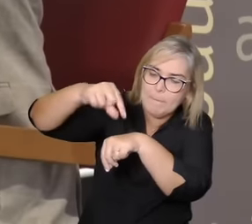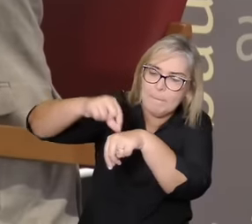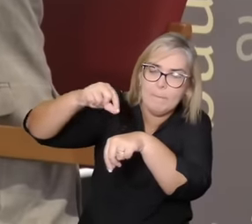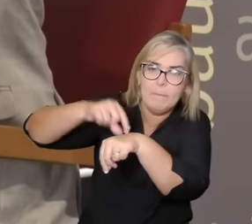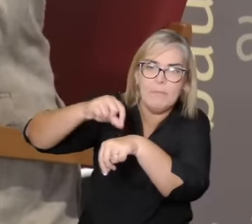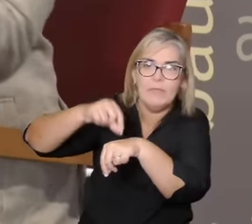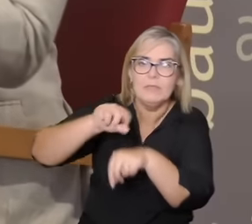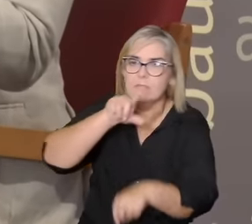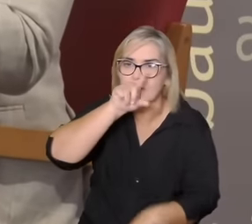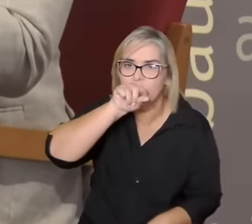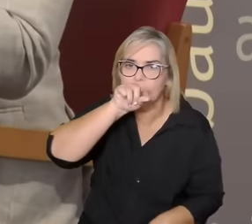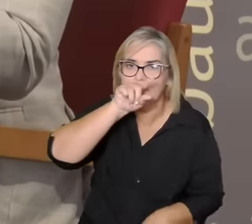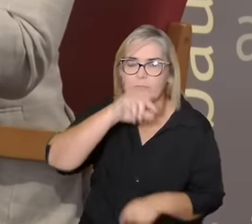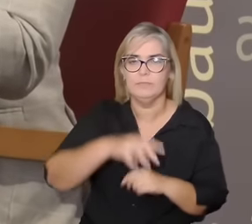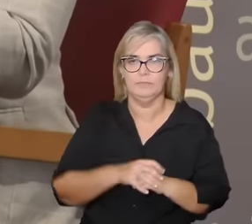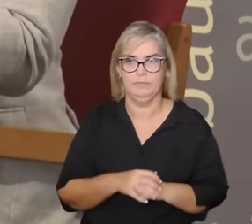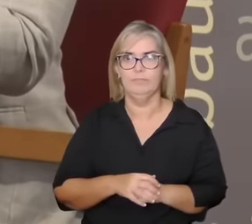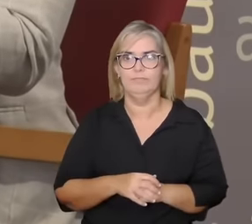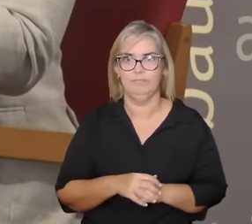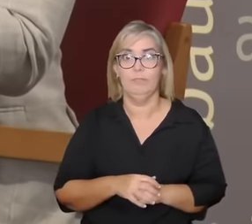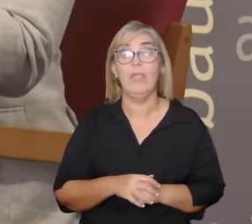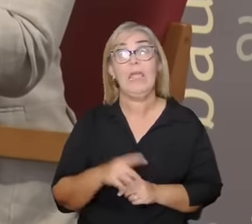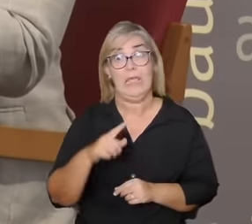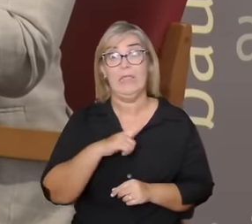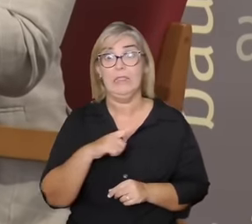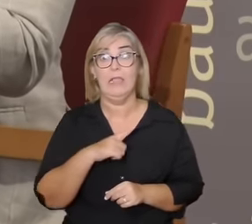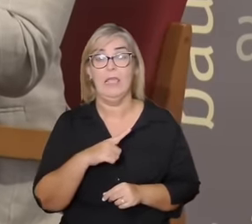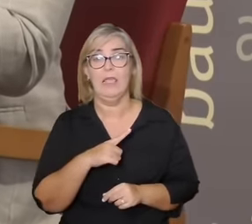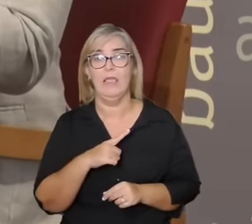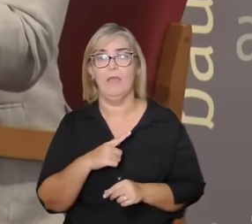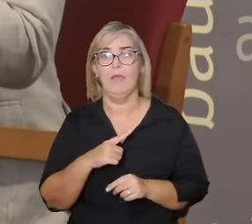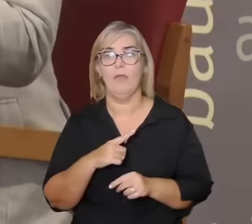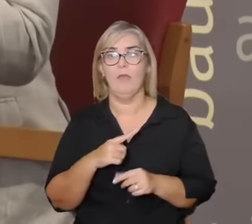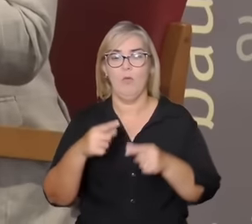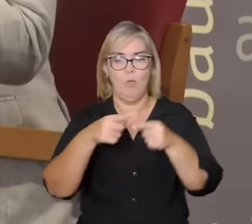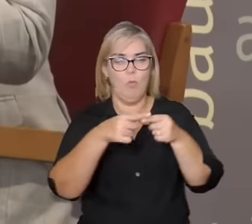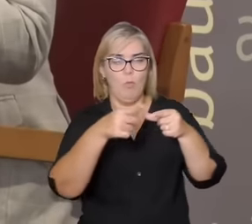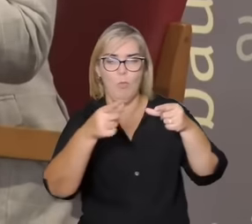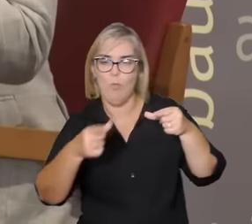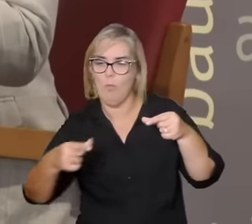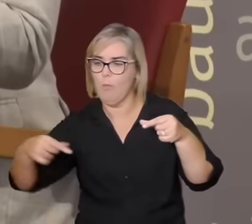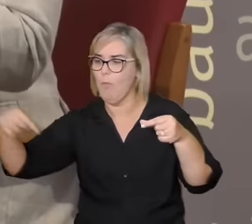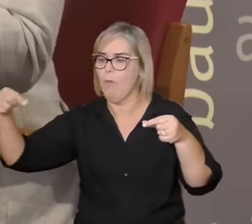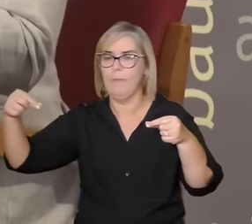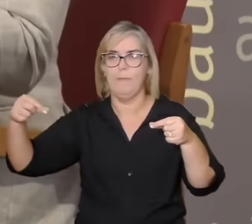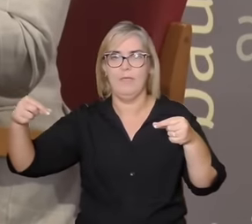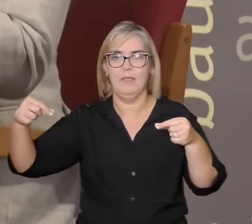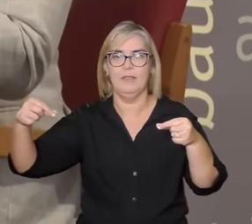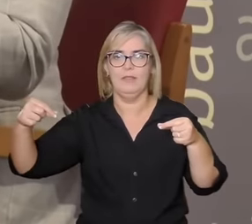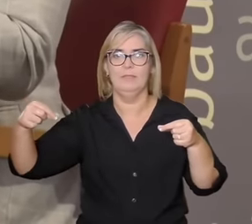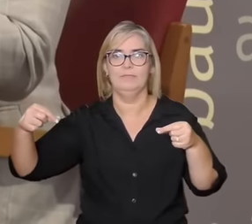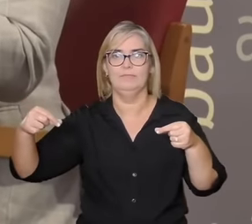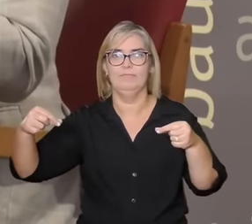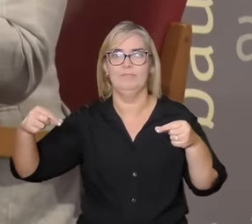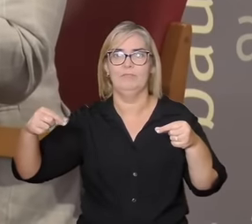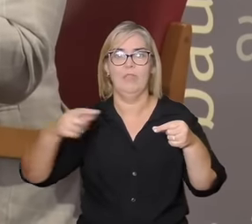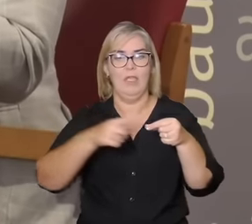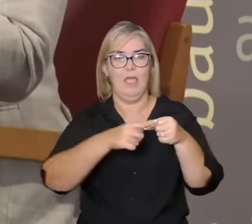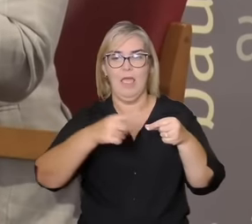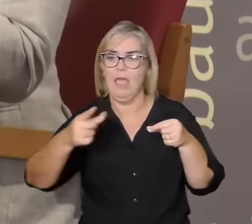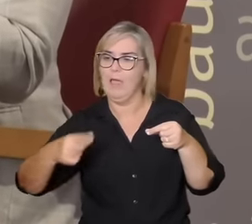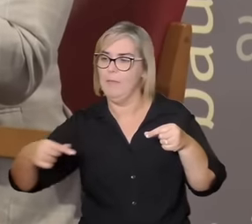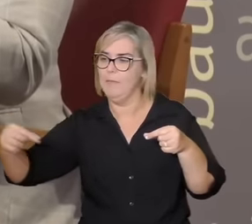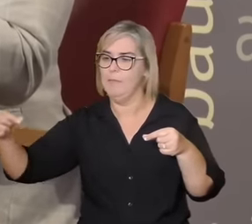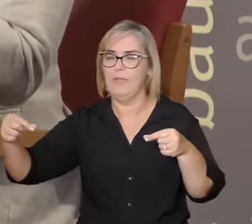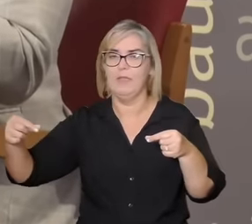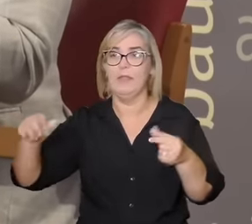Maat a pena de Maat Maat que é casada com Terruti Terruti é a divindade do conhecimento